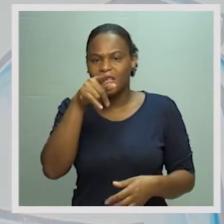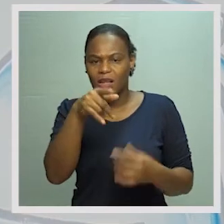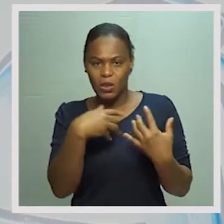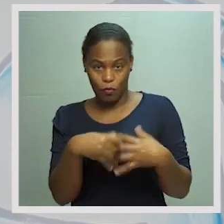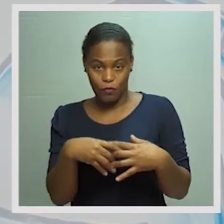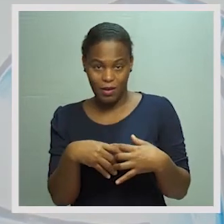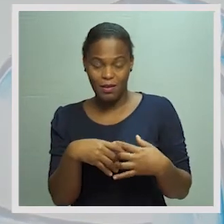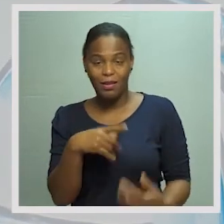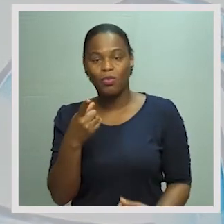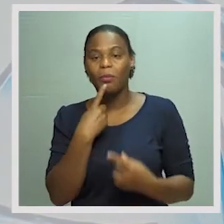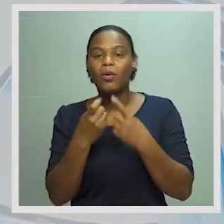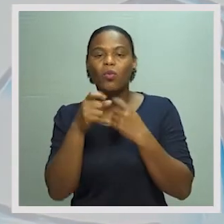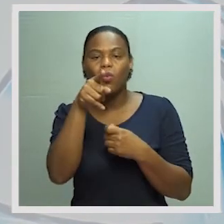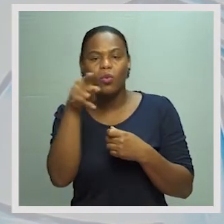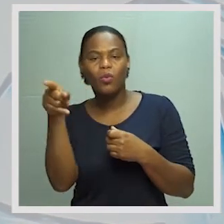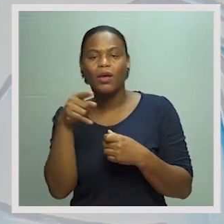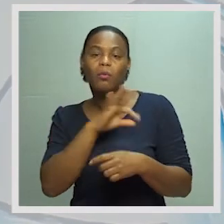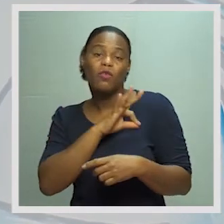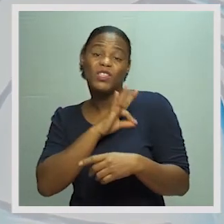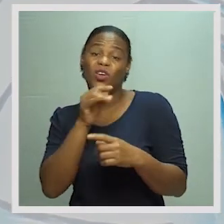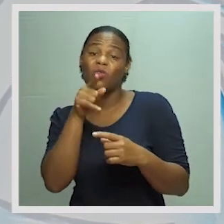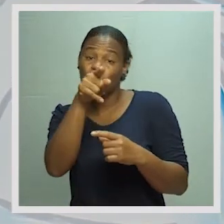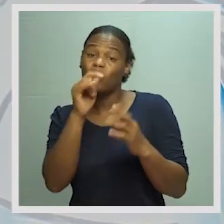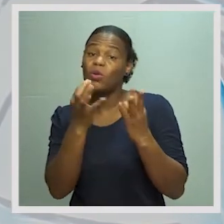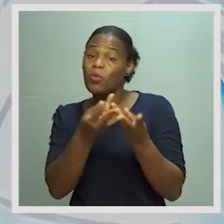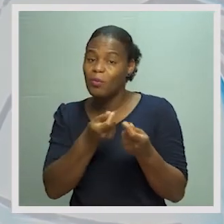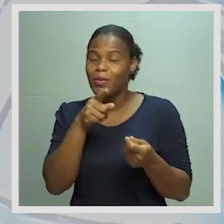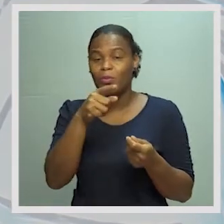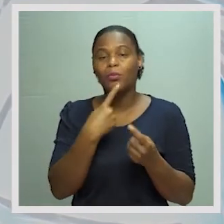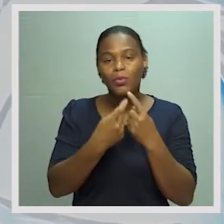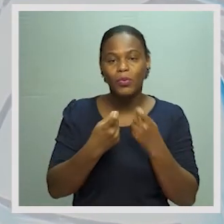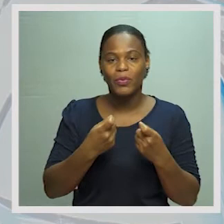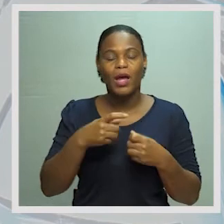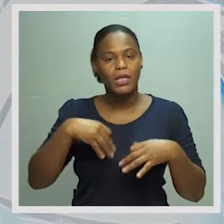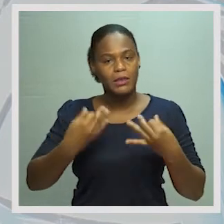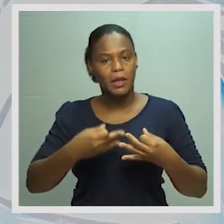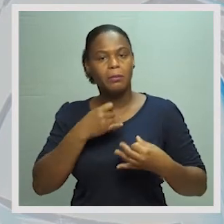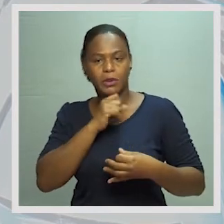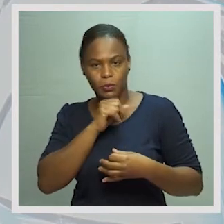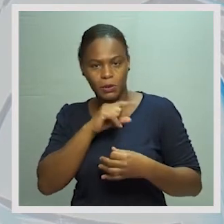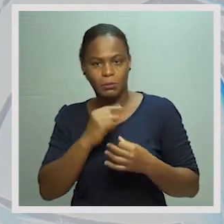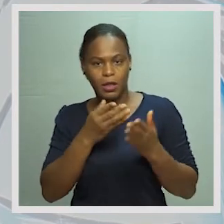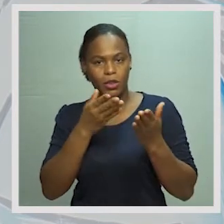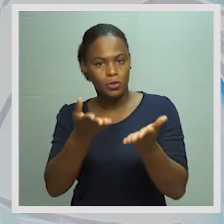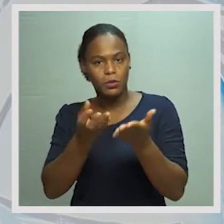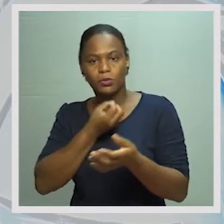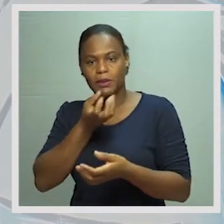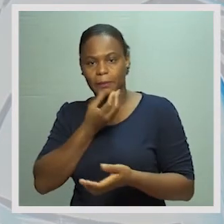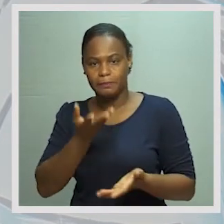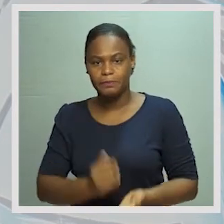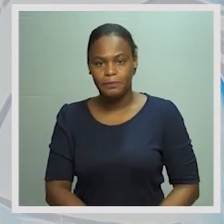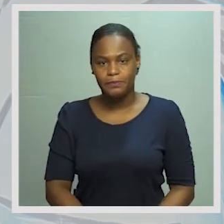Se tiverem dúvidas, vocês podem perguntar aos vossos professores de economia, que estão sempre disponíveis para